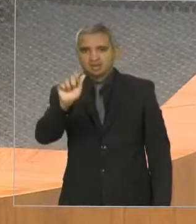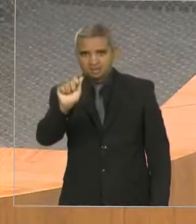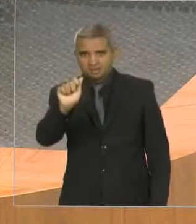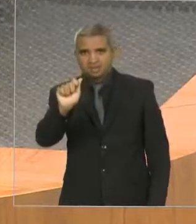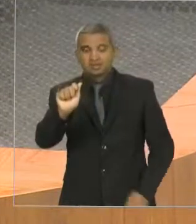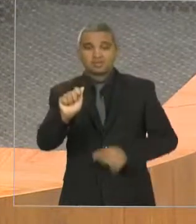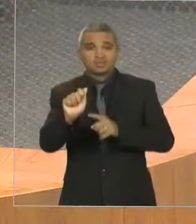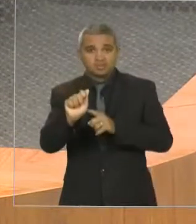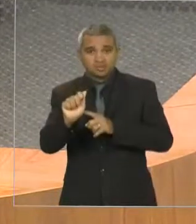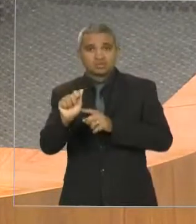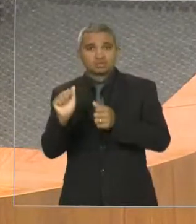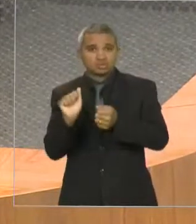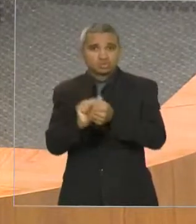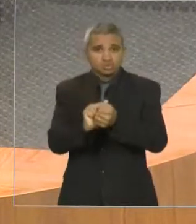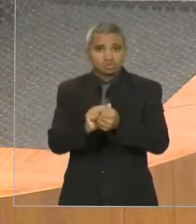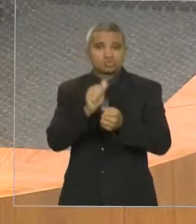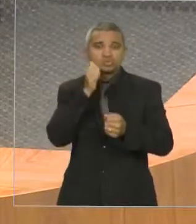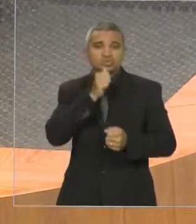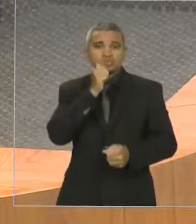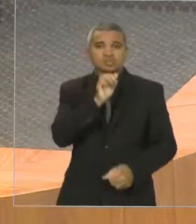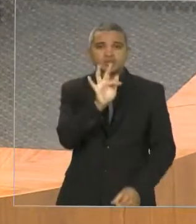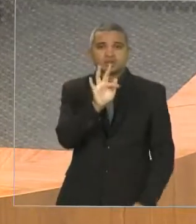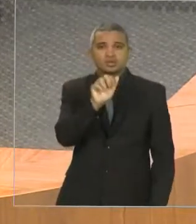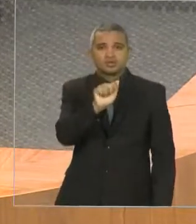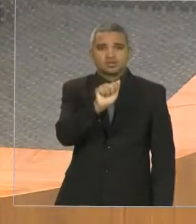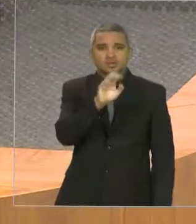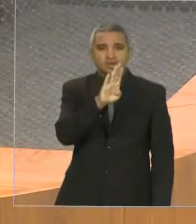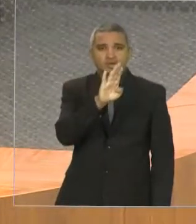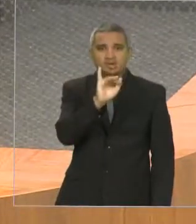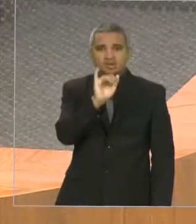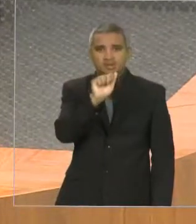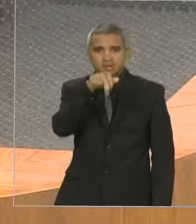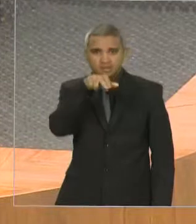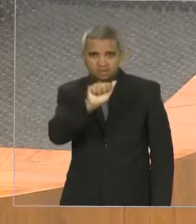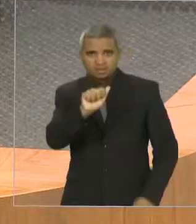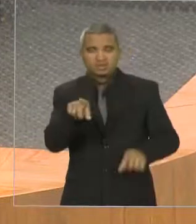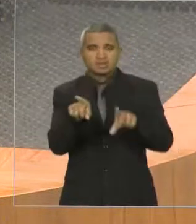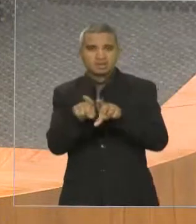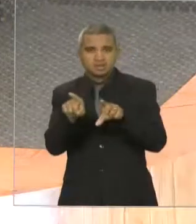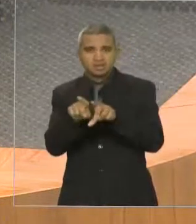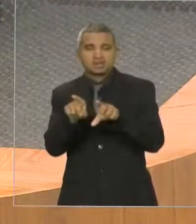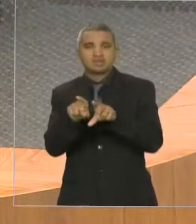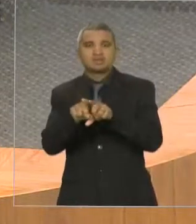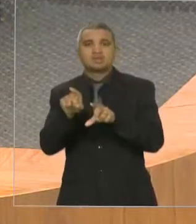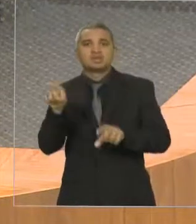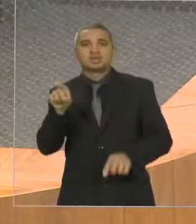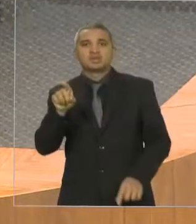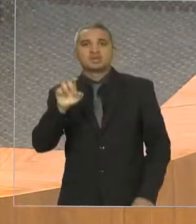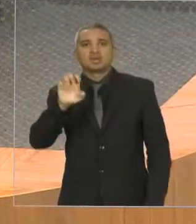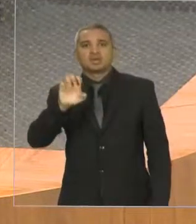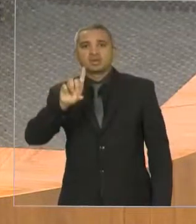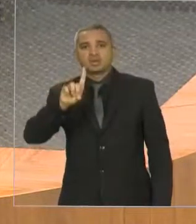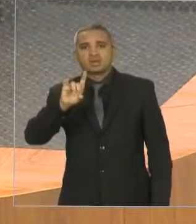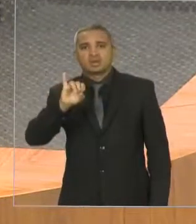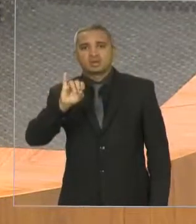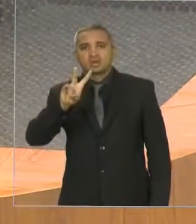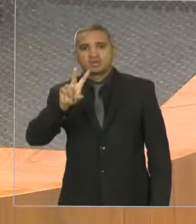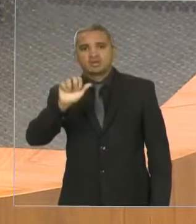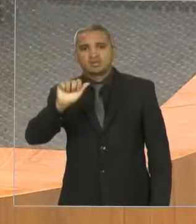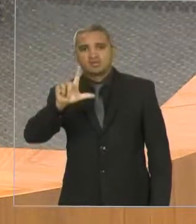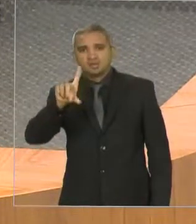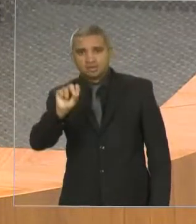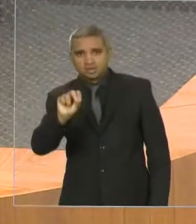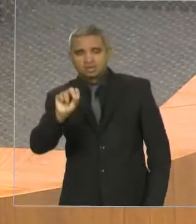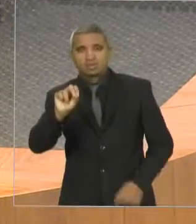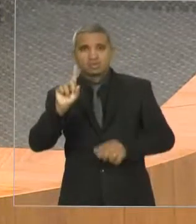bem, justamente com a irmã Fabiana, o cacique Edivaldo e os demais caciques que têm aí feito esse